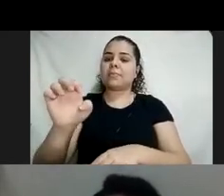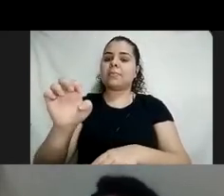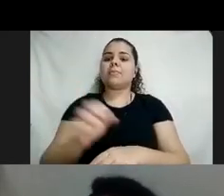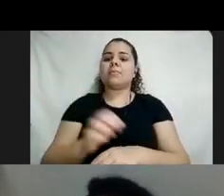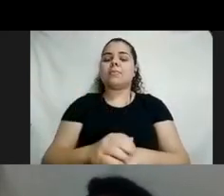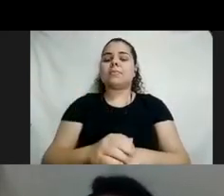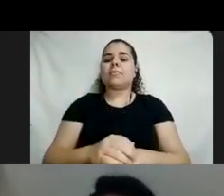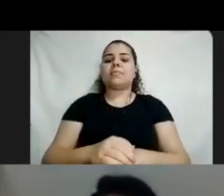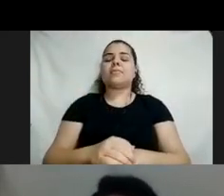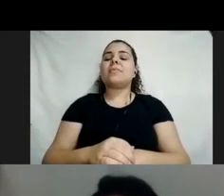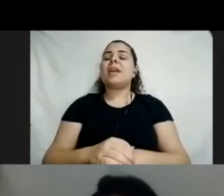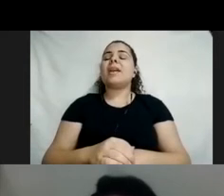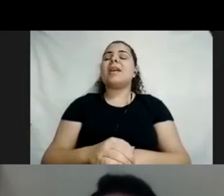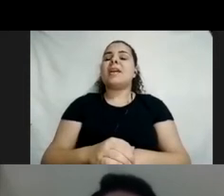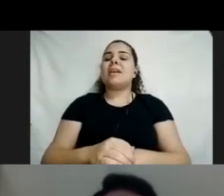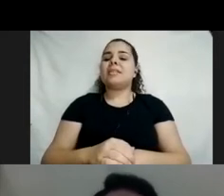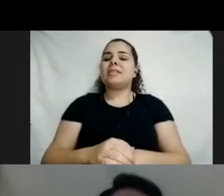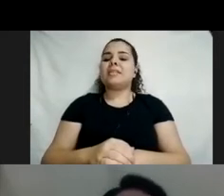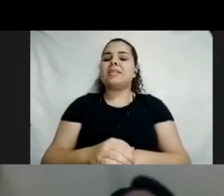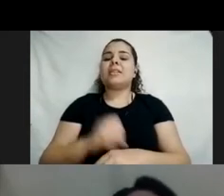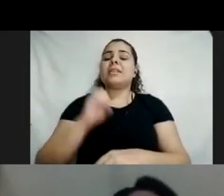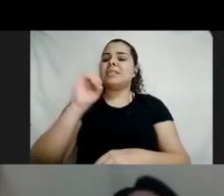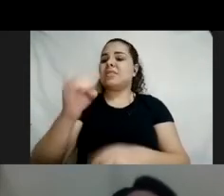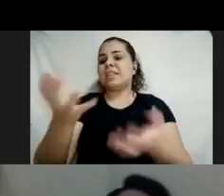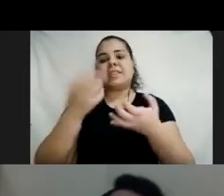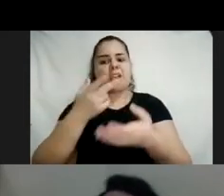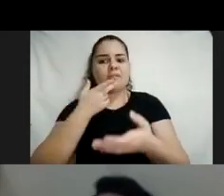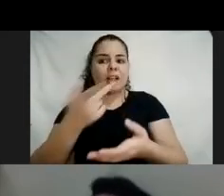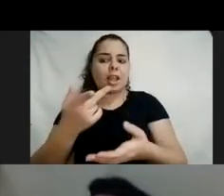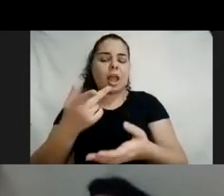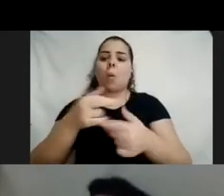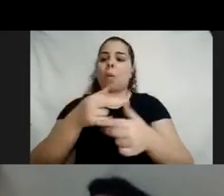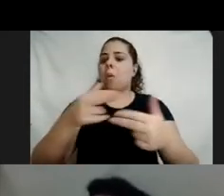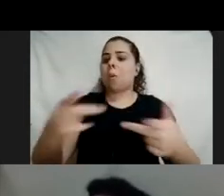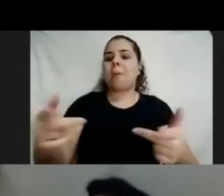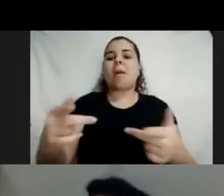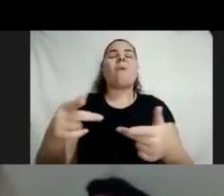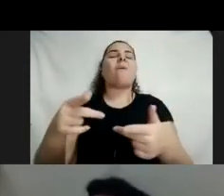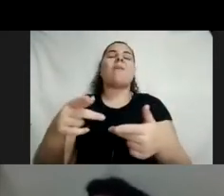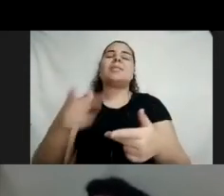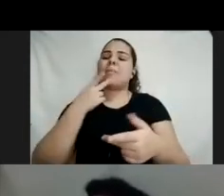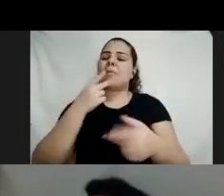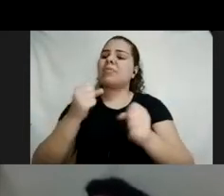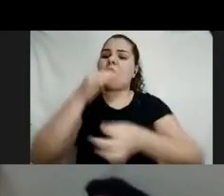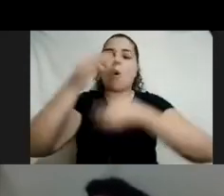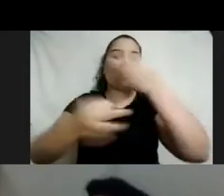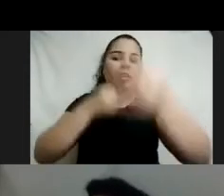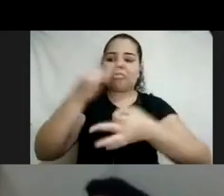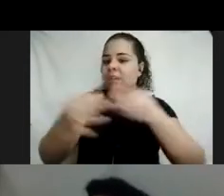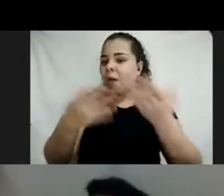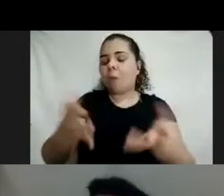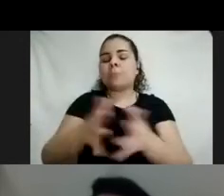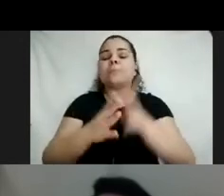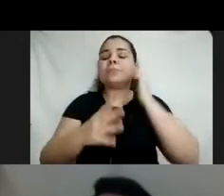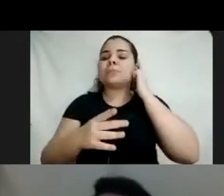alguma coisa que você acha útil para quem está trabalhando com o pessoal para a prevenção de Covid. Isso, é,